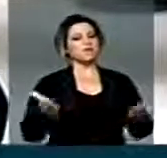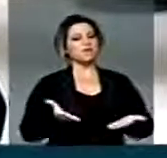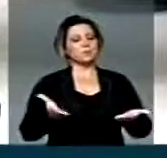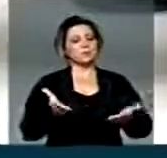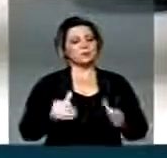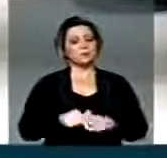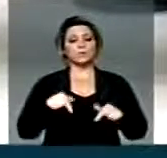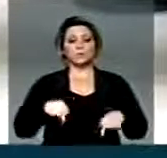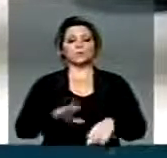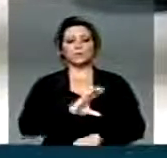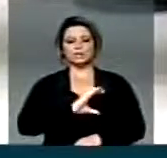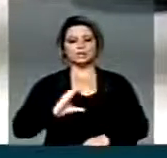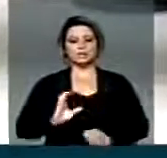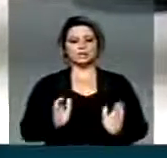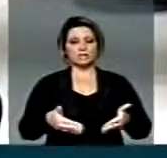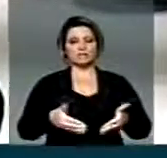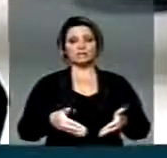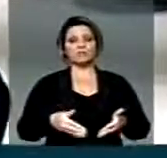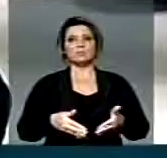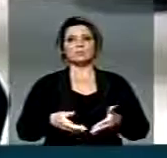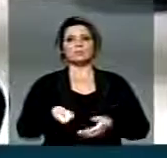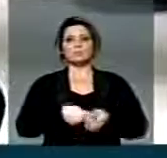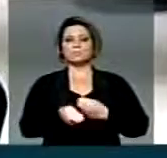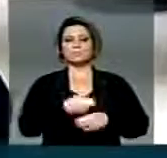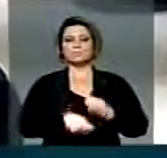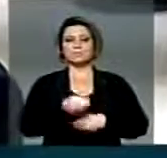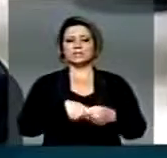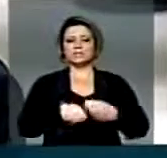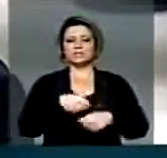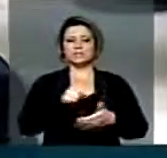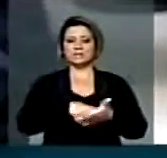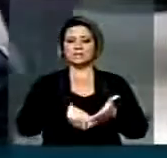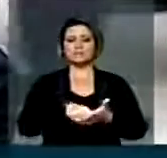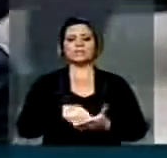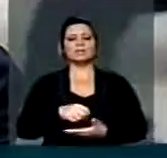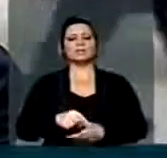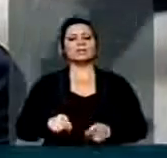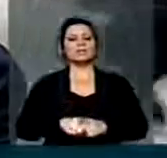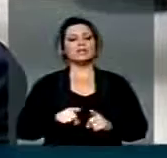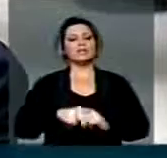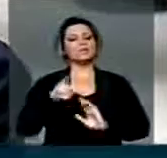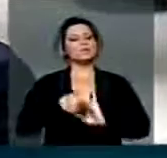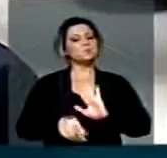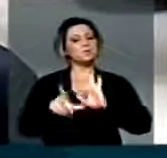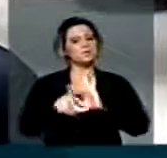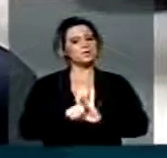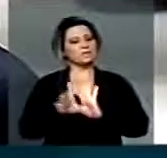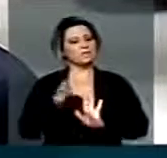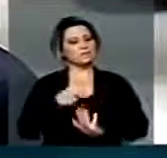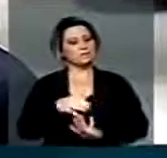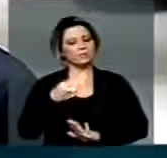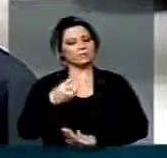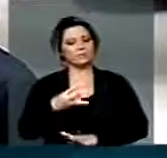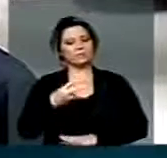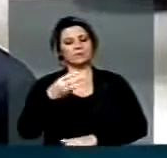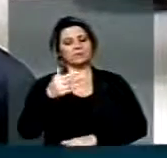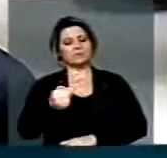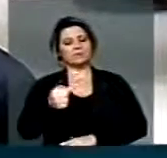Comissão de Finanças e Tributação um projeto de lei de minha autoria, que é o 3